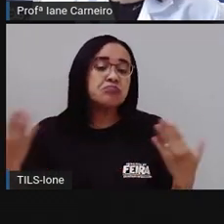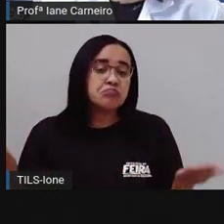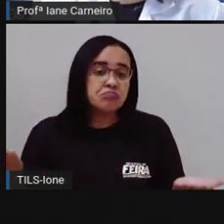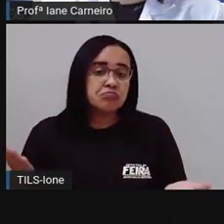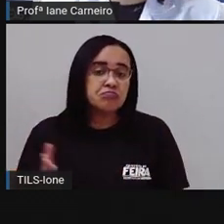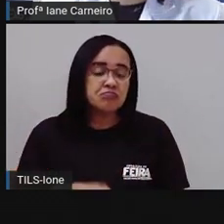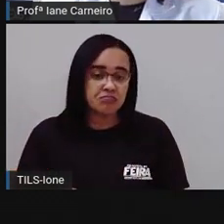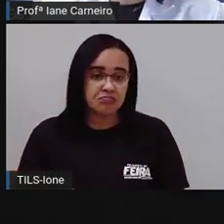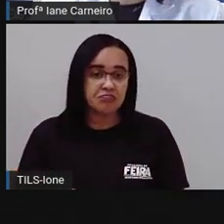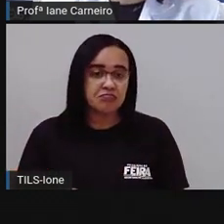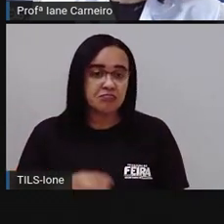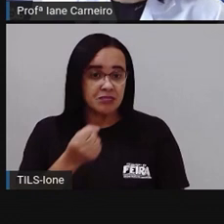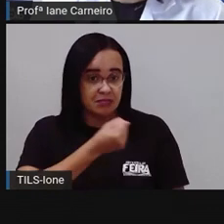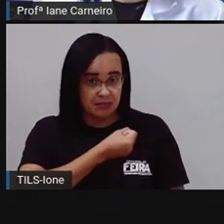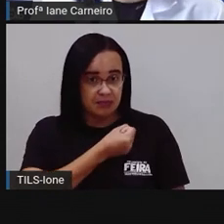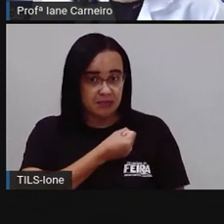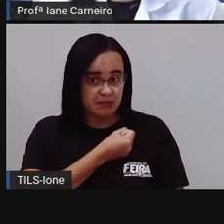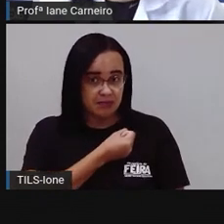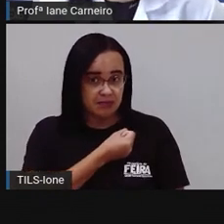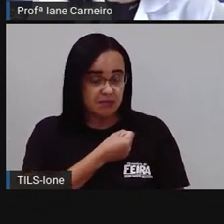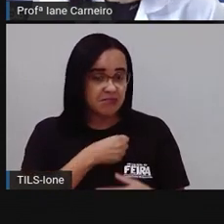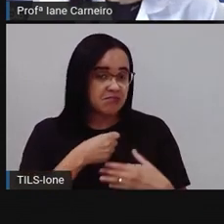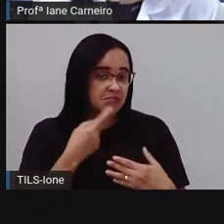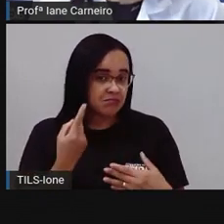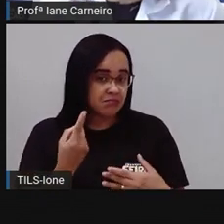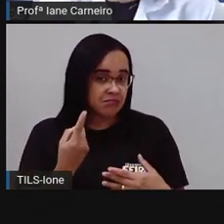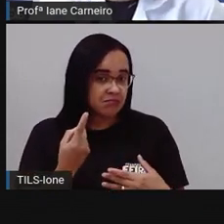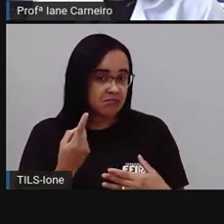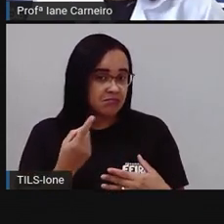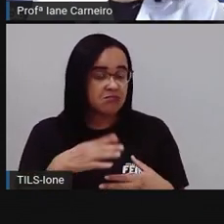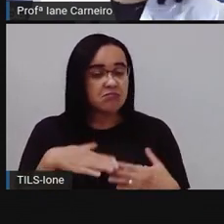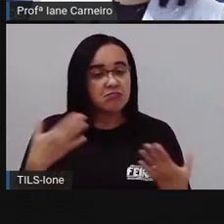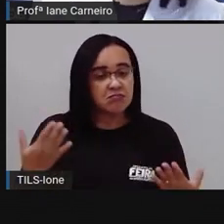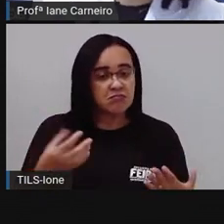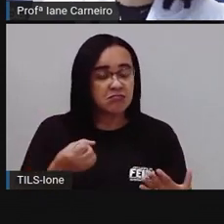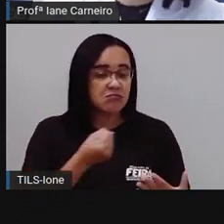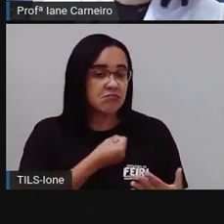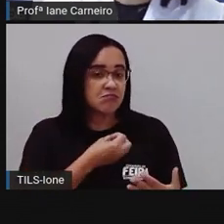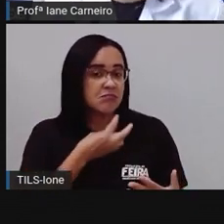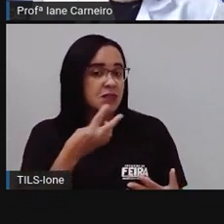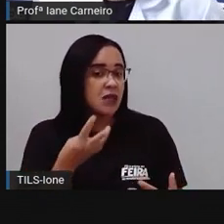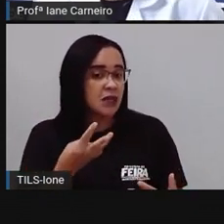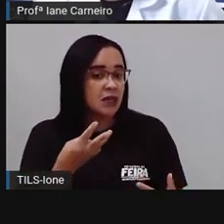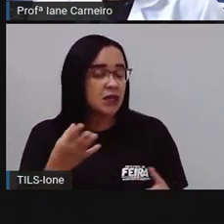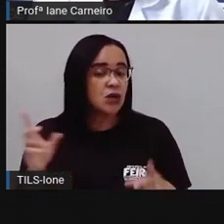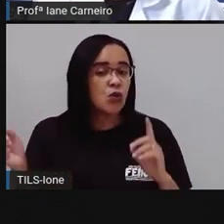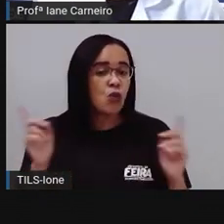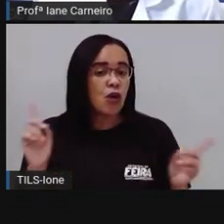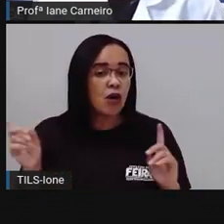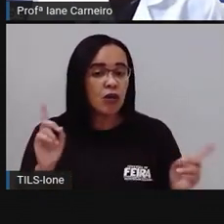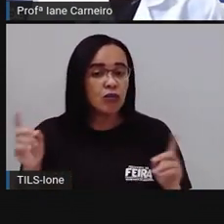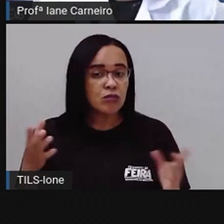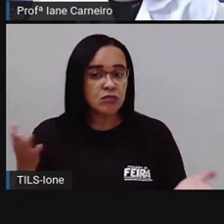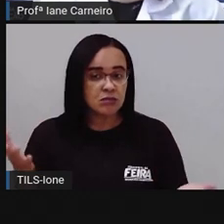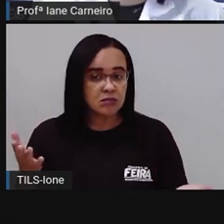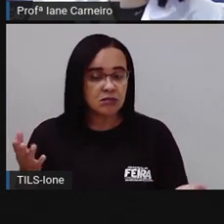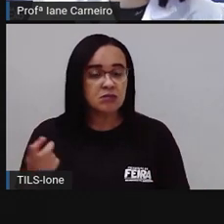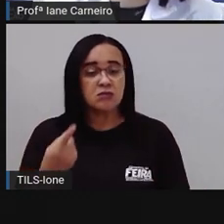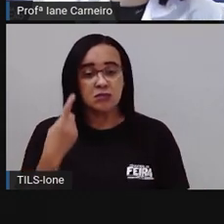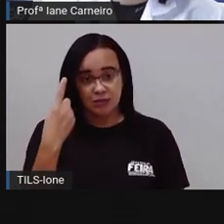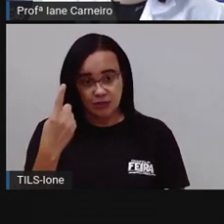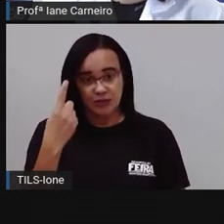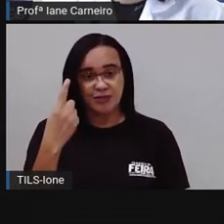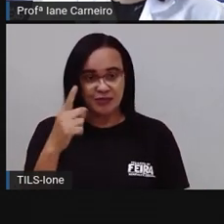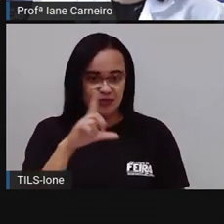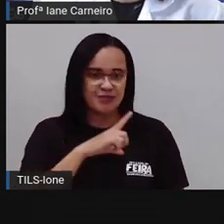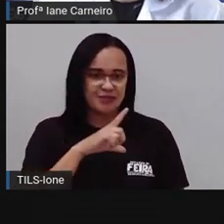Na 3, será? Ou na 1? Acho que é na 1. Você acha que é na 3? Na 1.